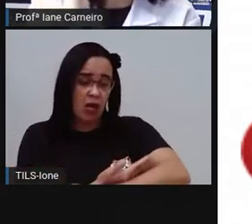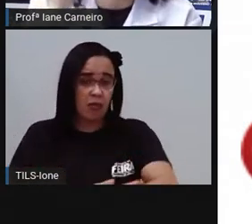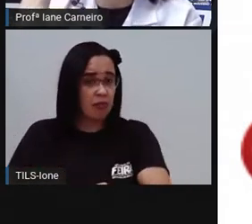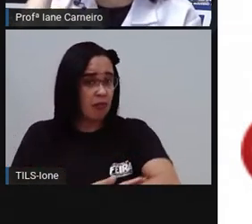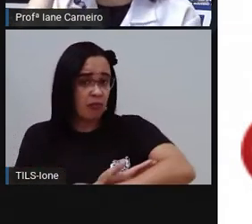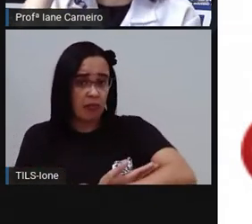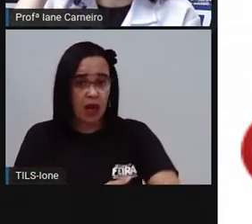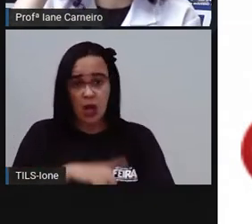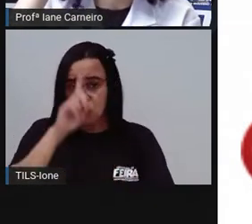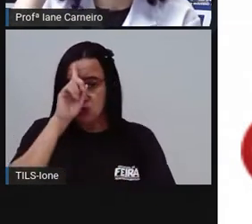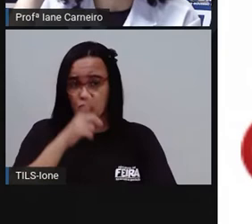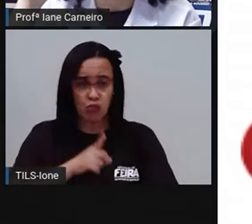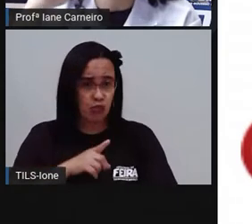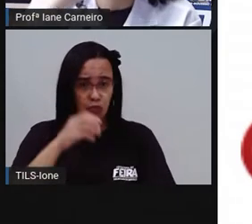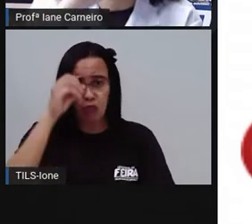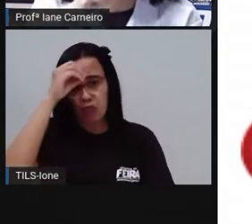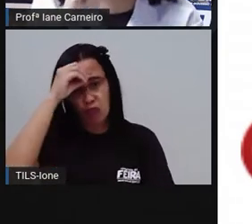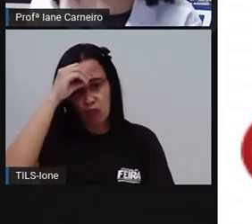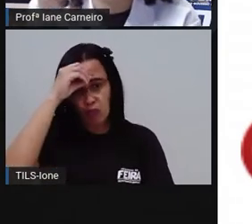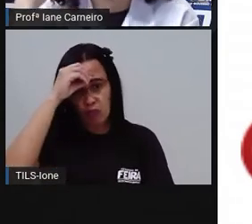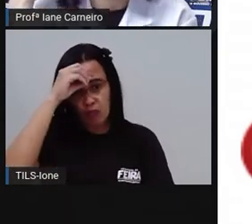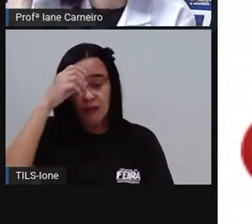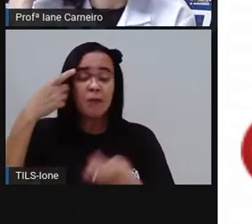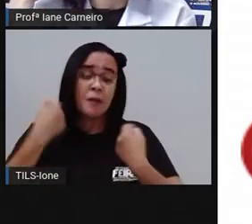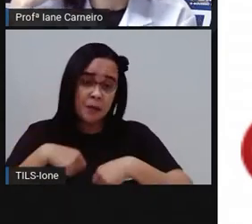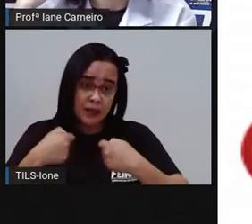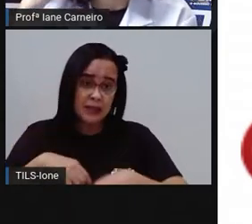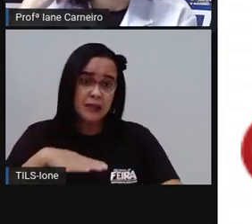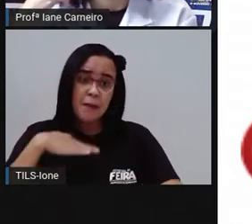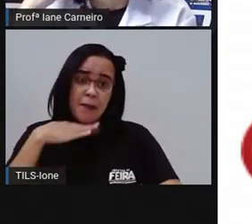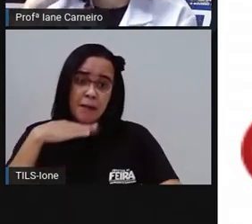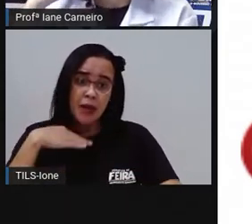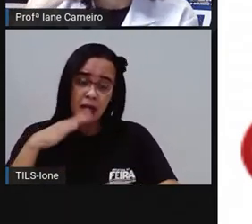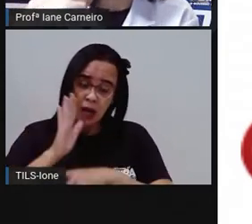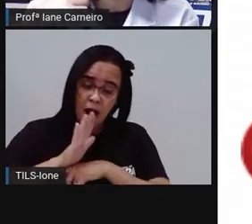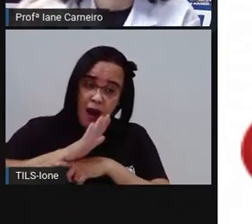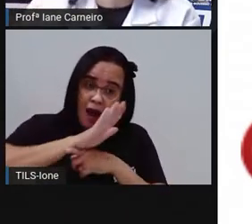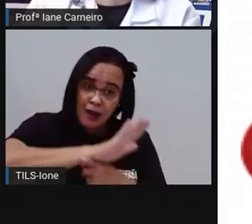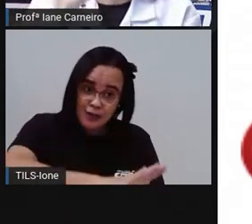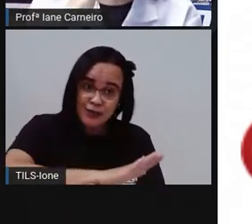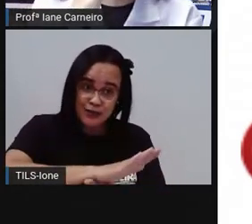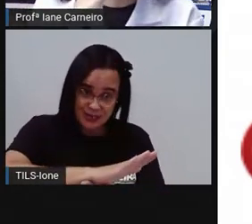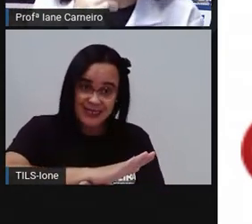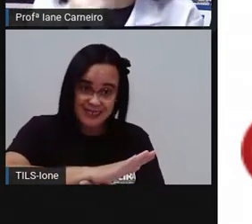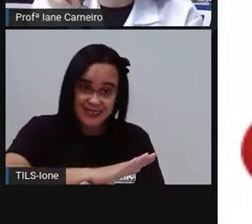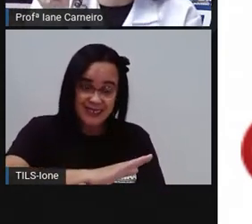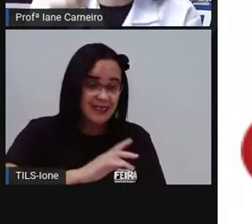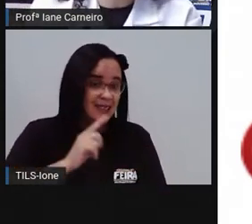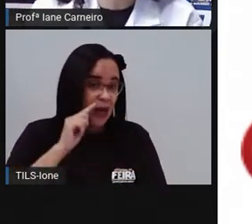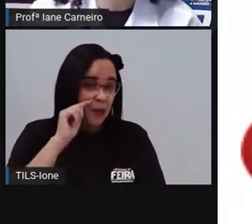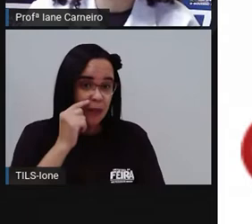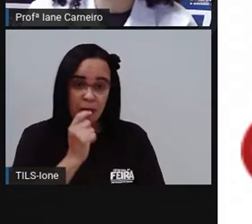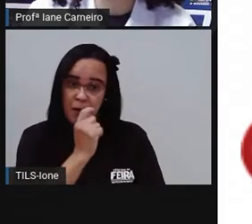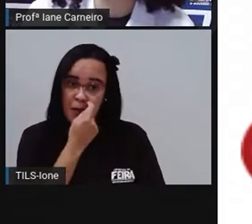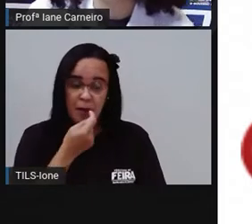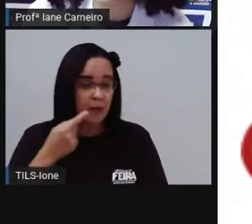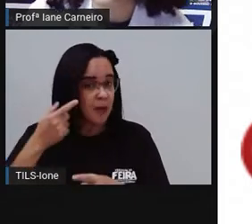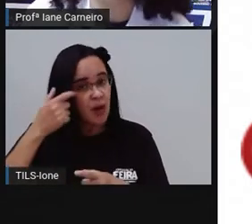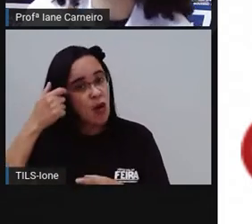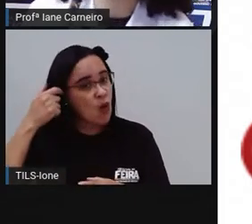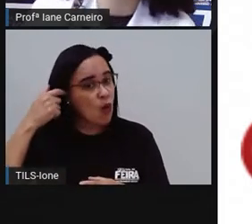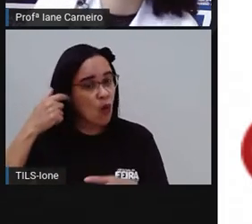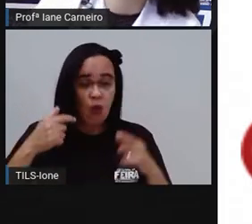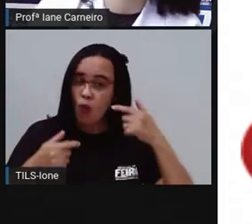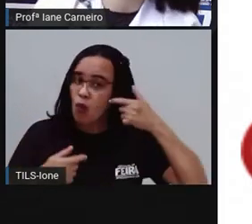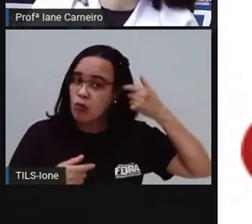controle. Vocês às vezes não conseguem limpar direitinho aqui a orelha, essa parte de fora e o nariz. Então geralmente são os adultos que